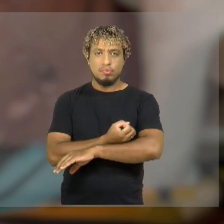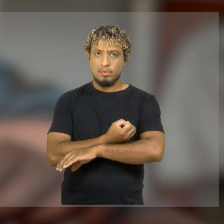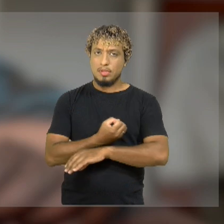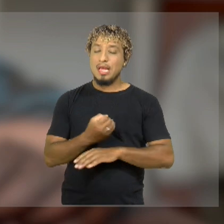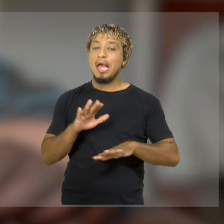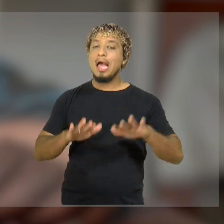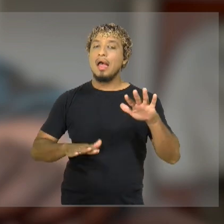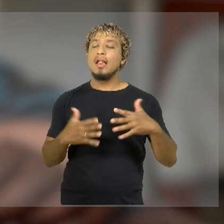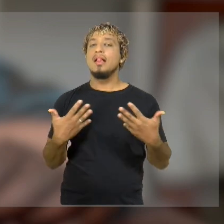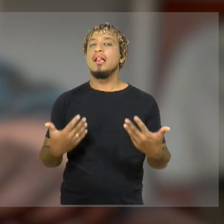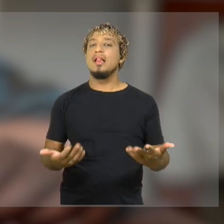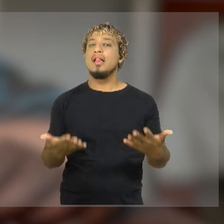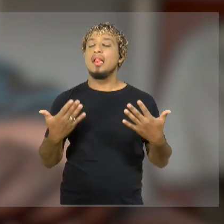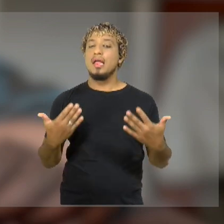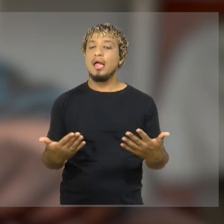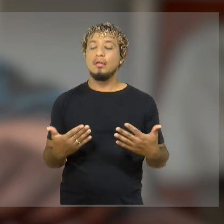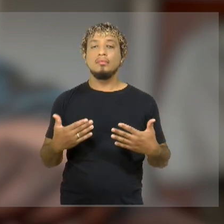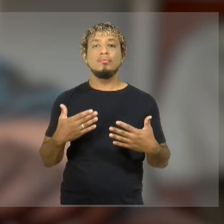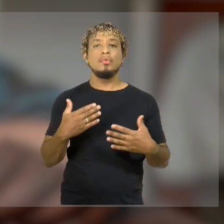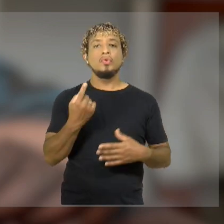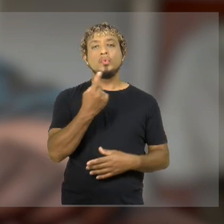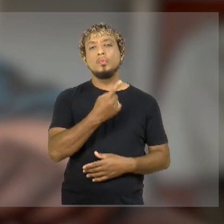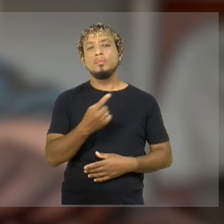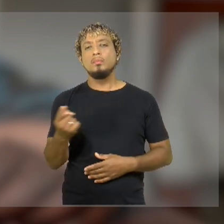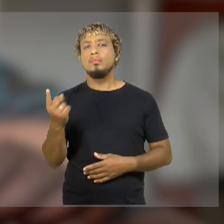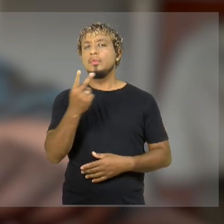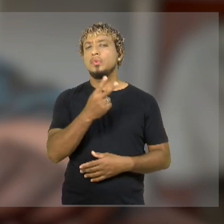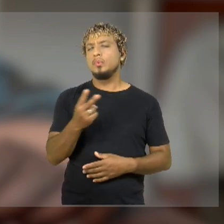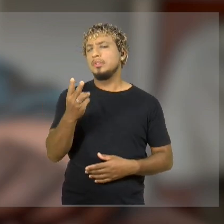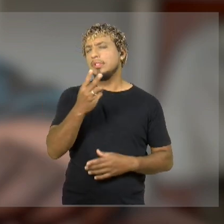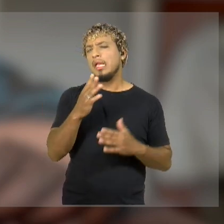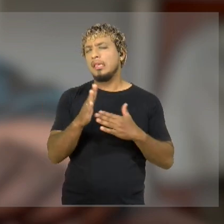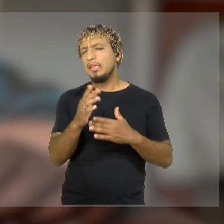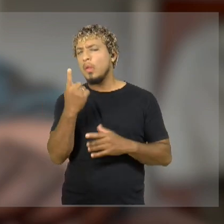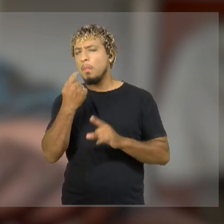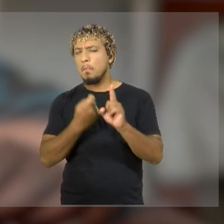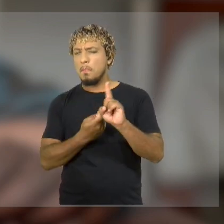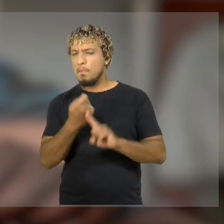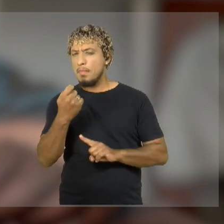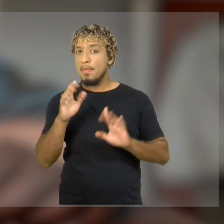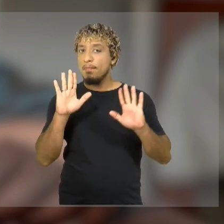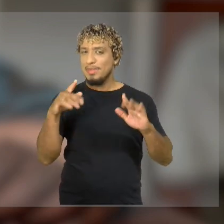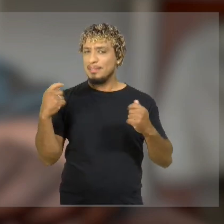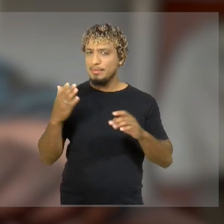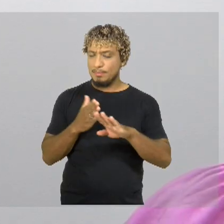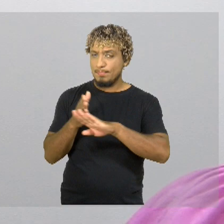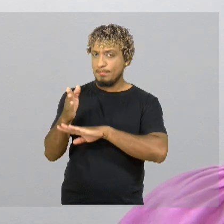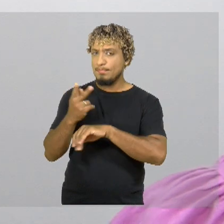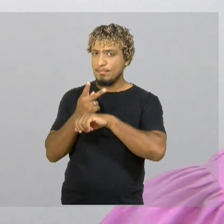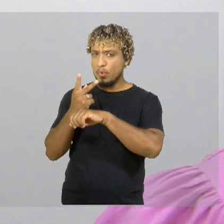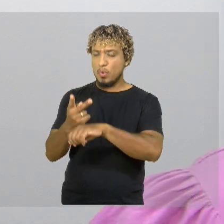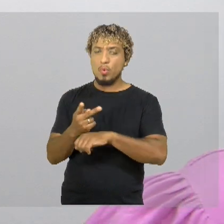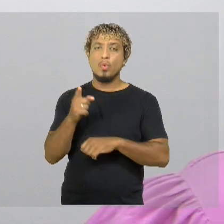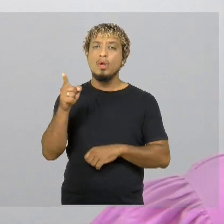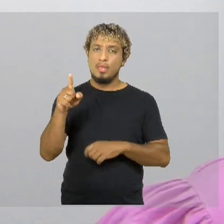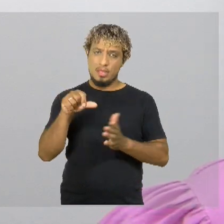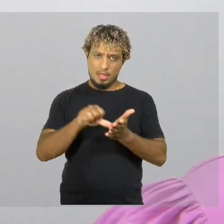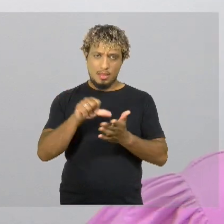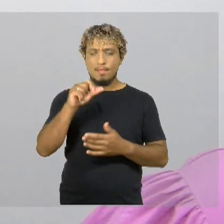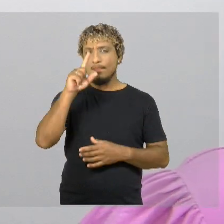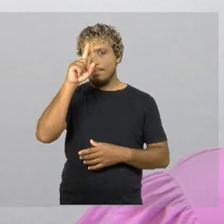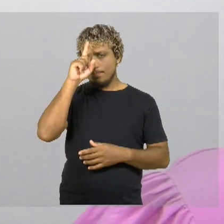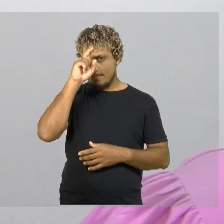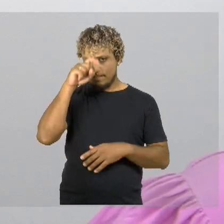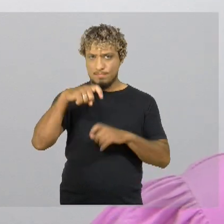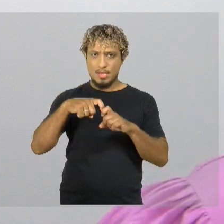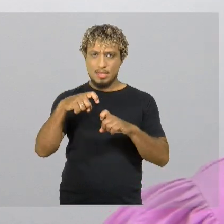é leve, com sintomas que duram de duas a quatro semanas. Mas é necessário procurar ajuda médica. A UPA tem como tratar,